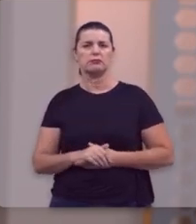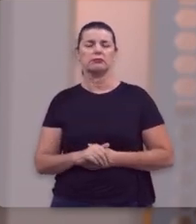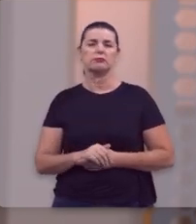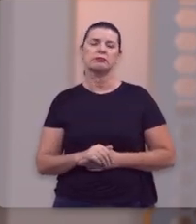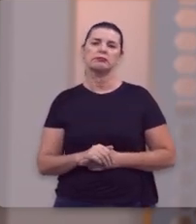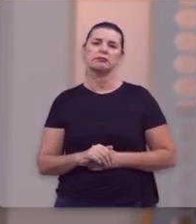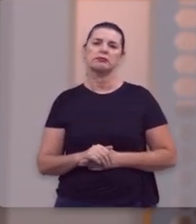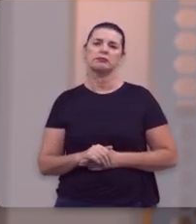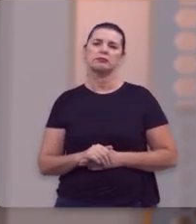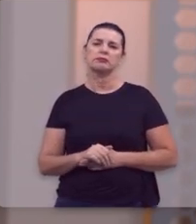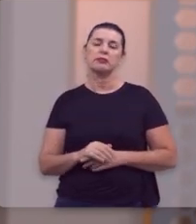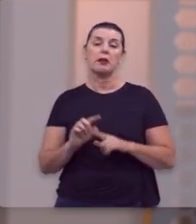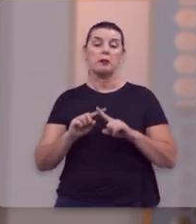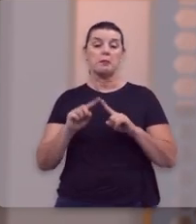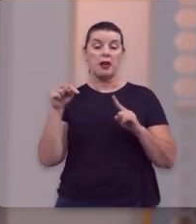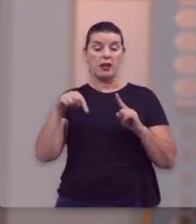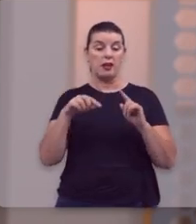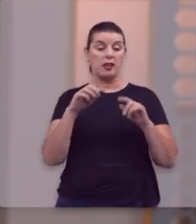mundo.